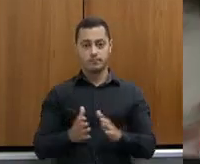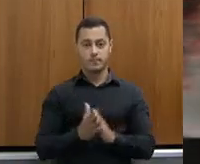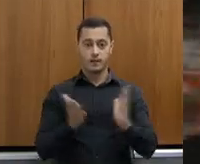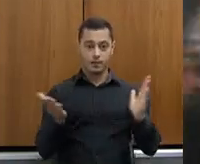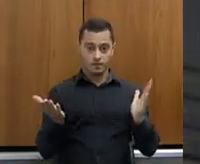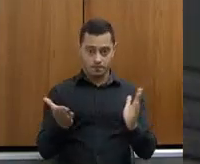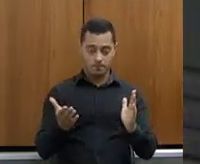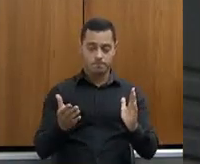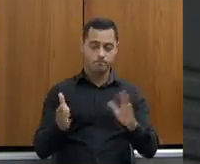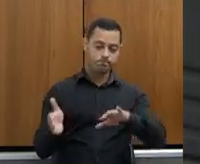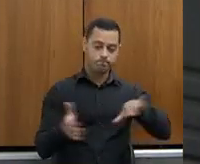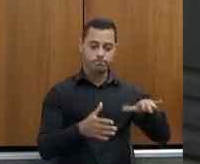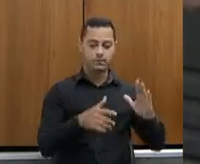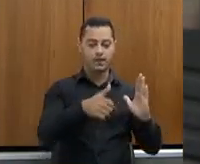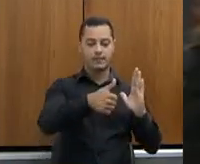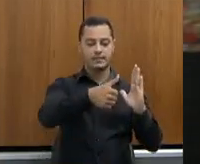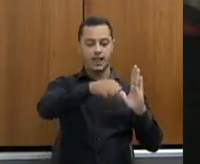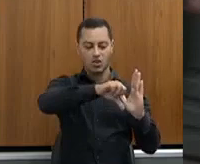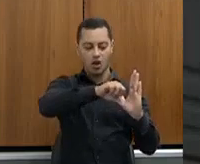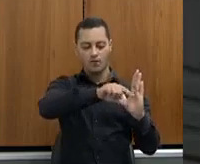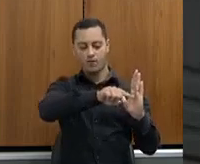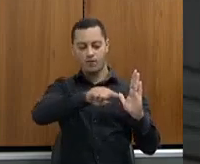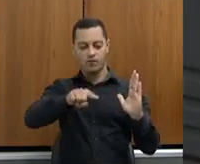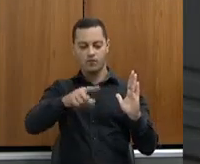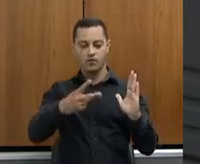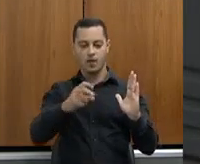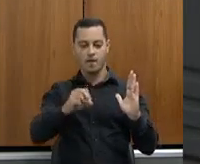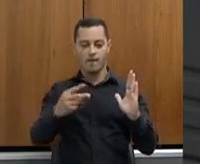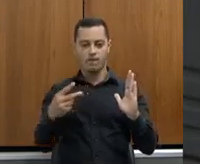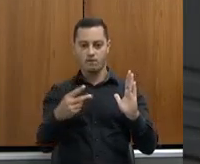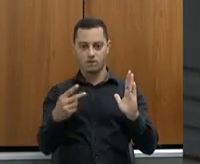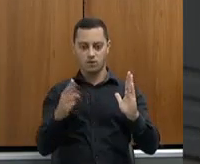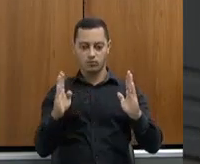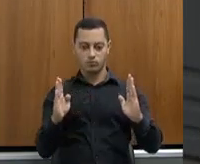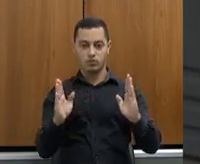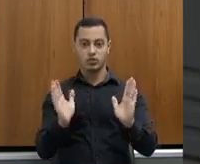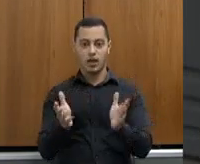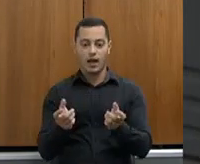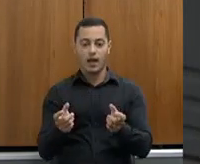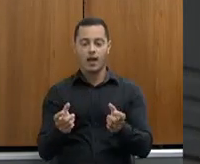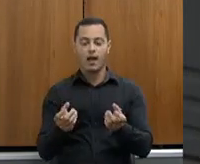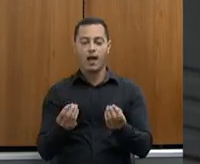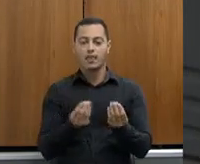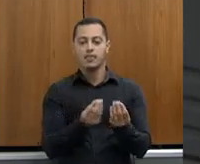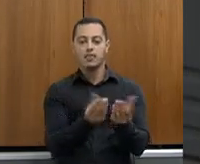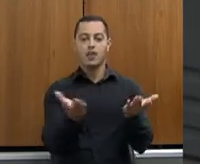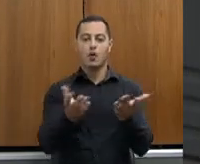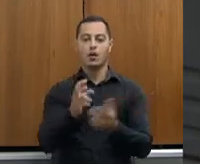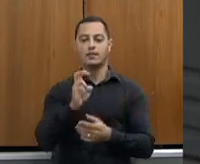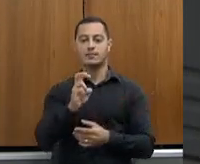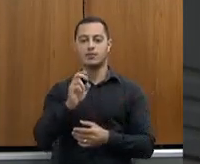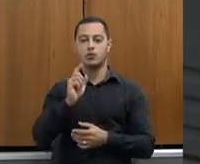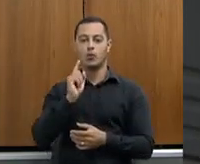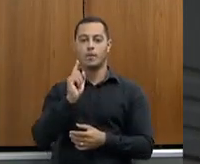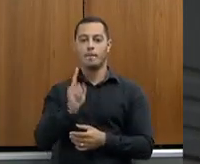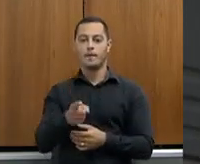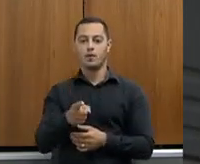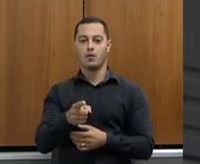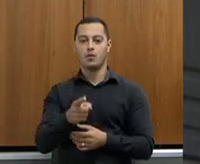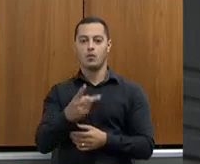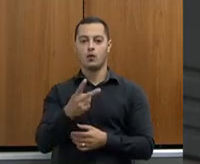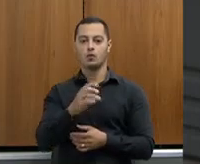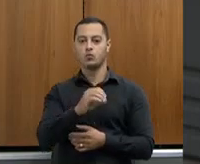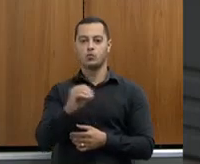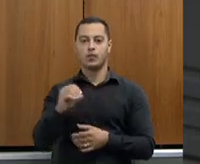19 a 22, nós já entregamos, fechamos com 5.200 títulos. Só no